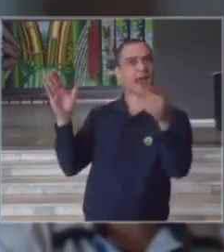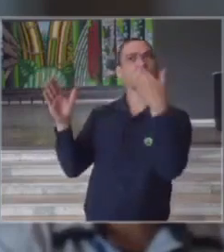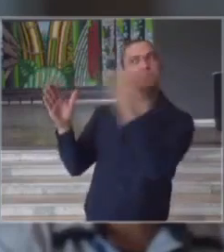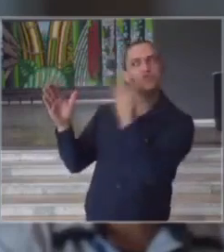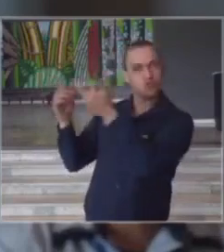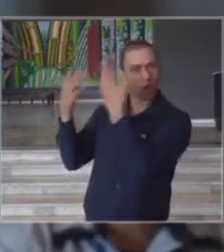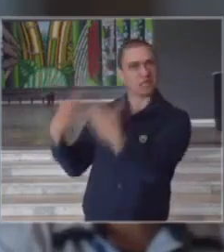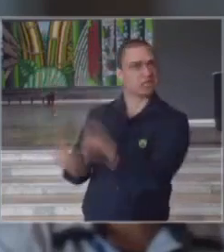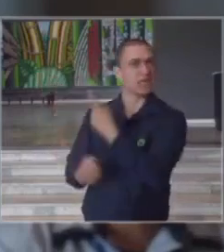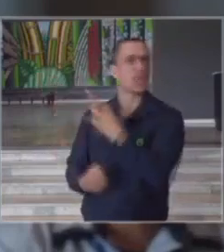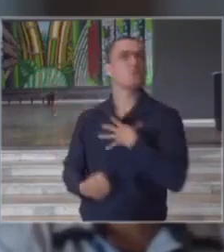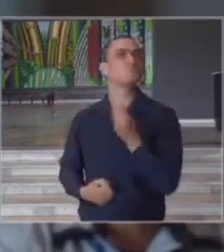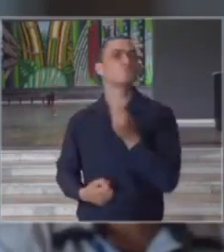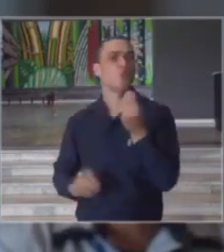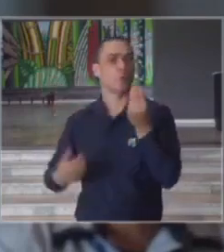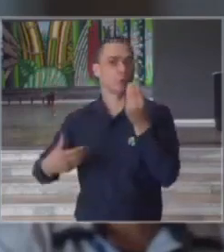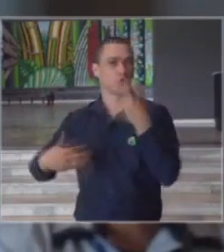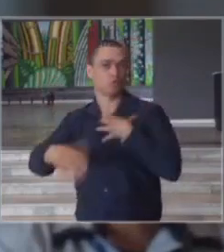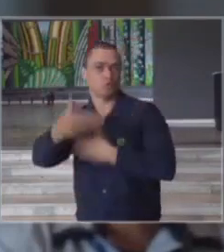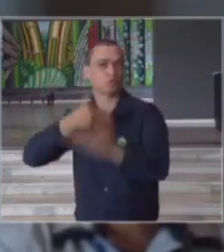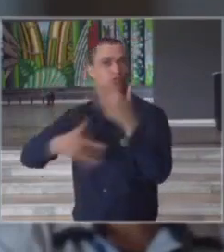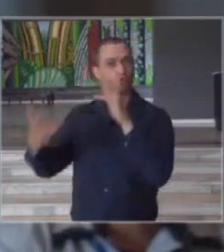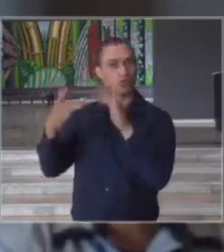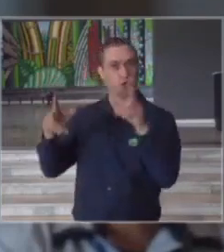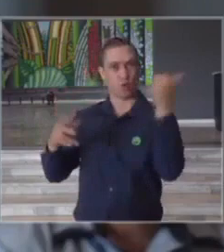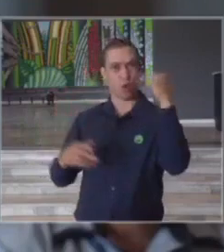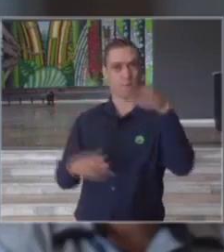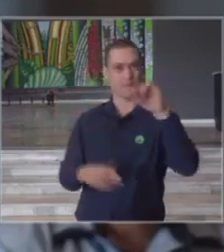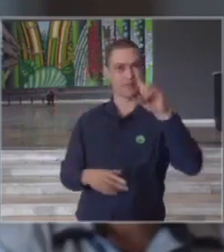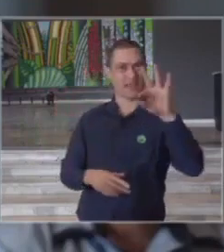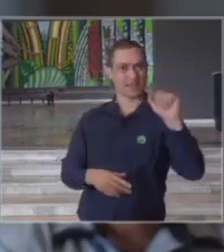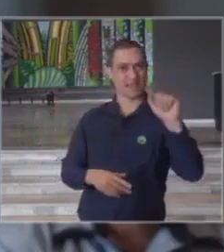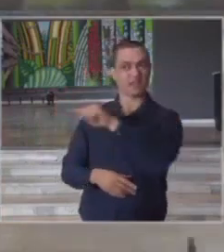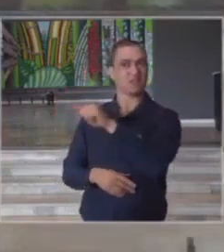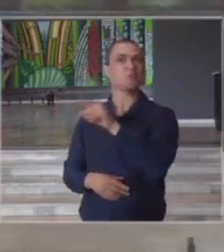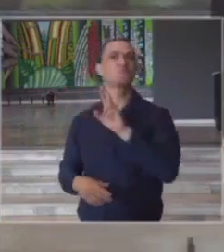solicitações também como o Mandetta ou não